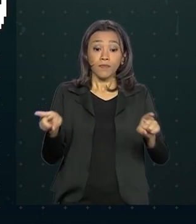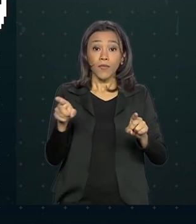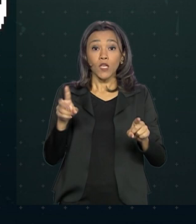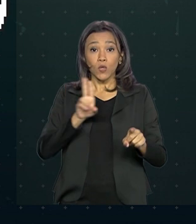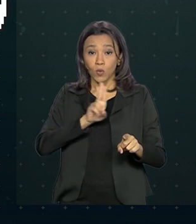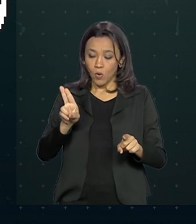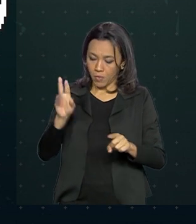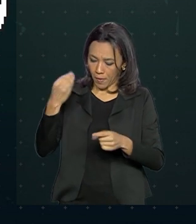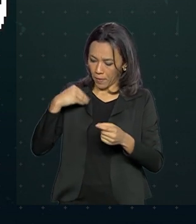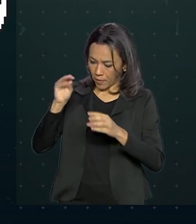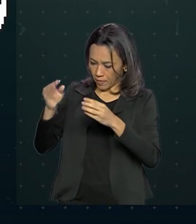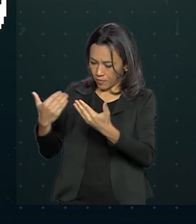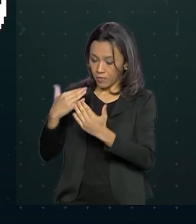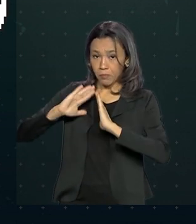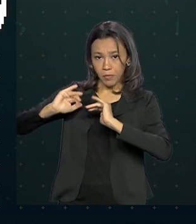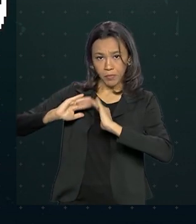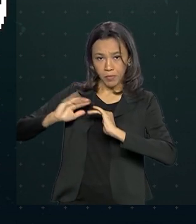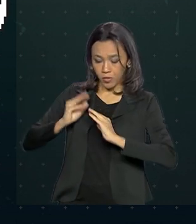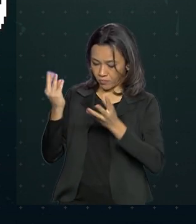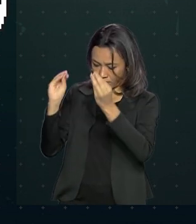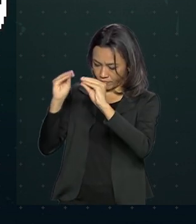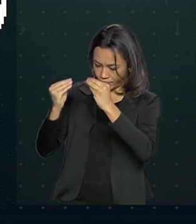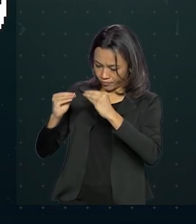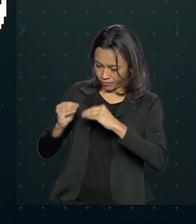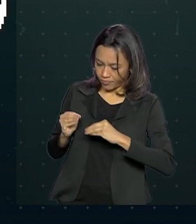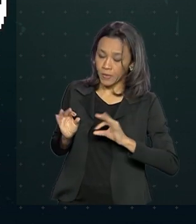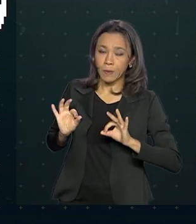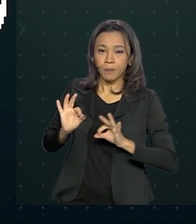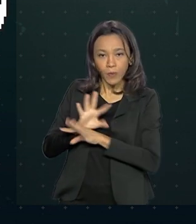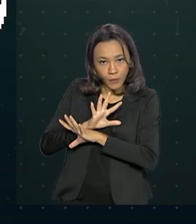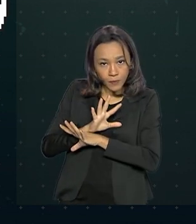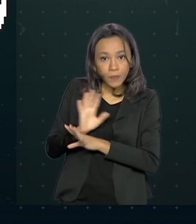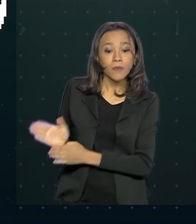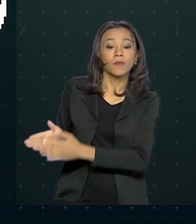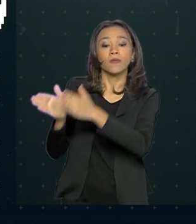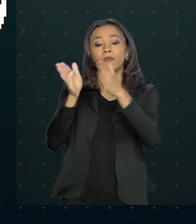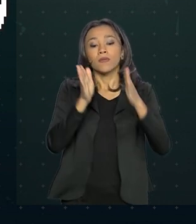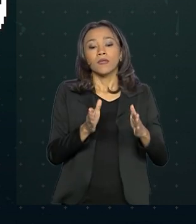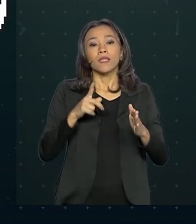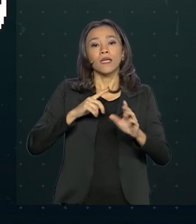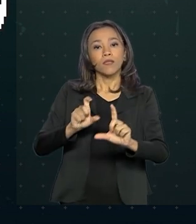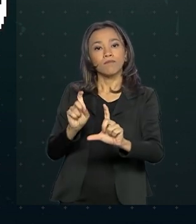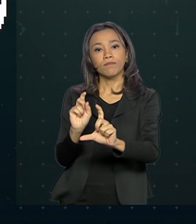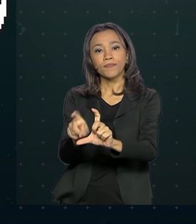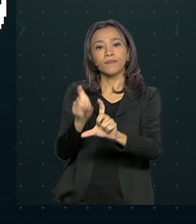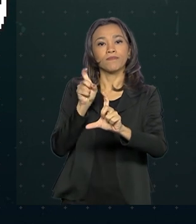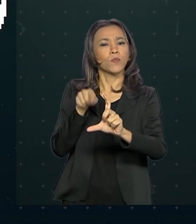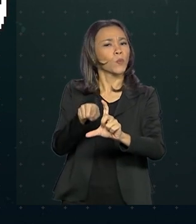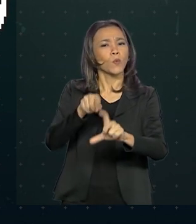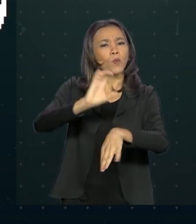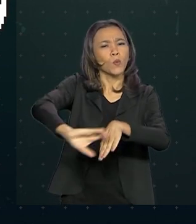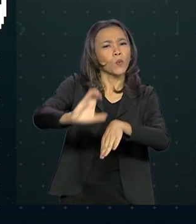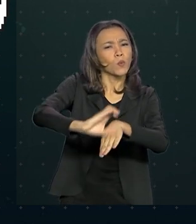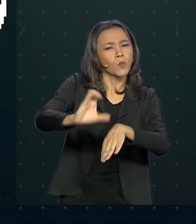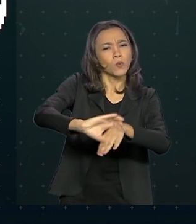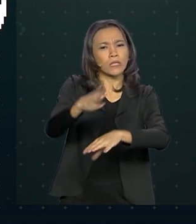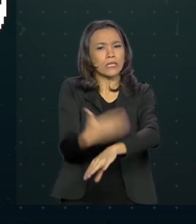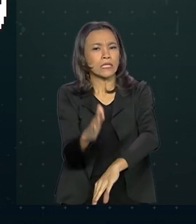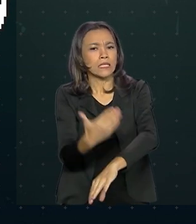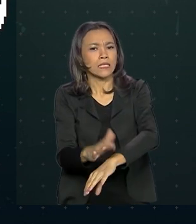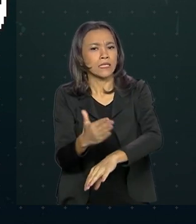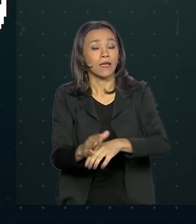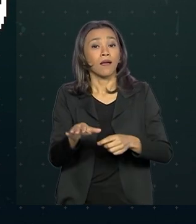preencher os dados solicitados no formulário. Em seguida, terá acesso ao link com o curso de capacitação. As áreas